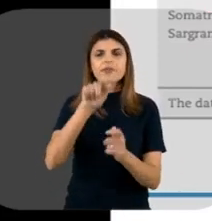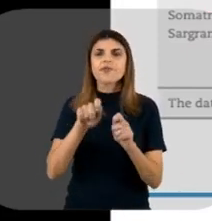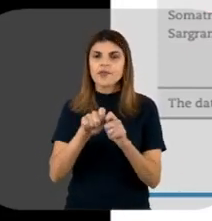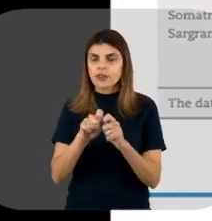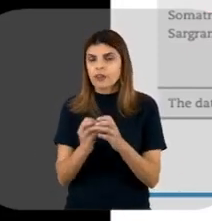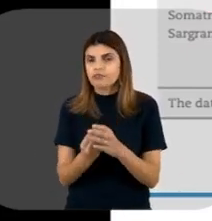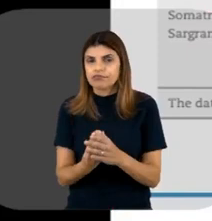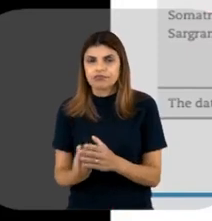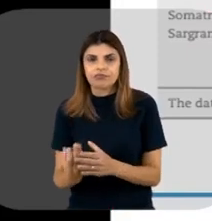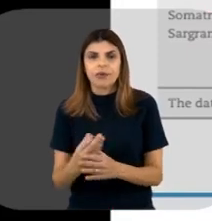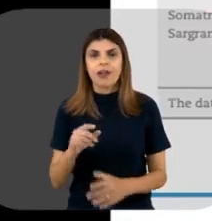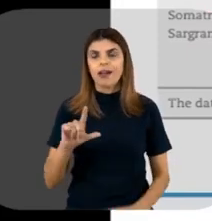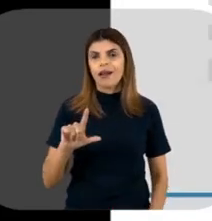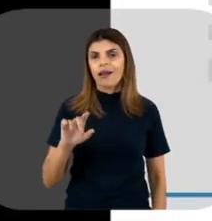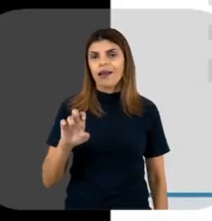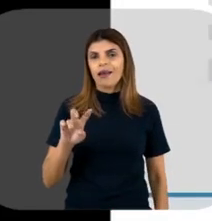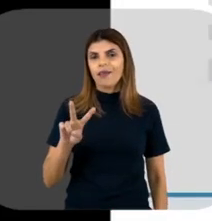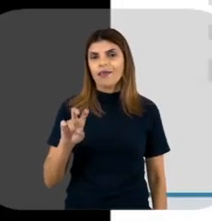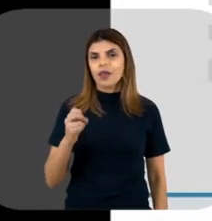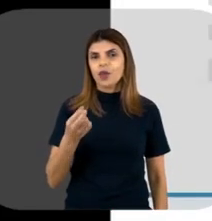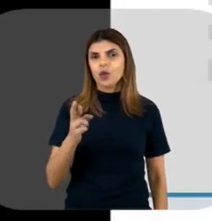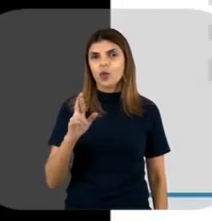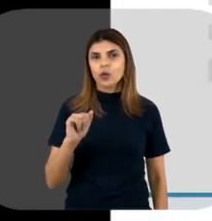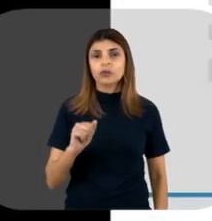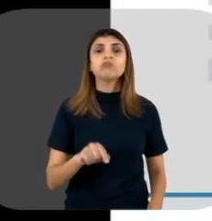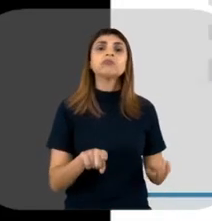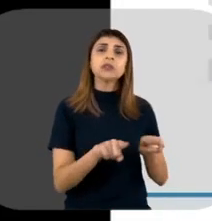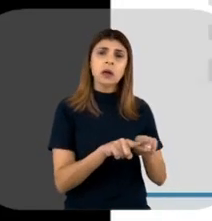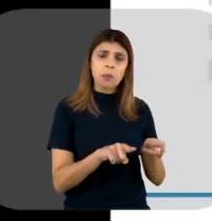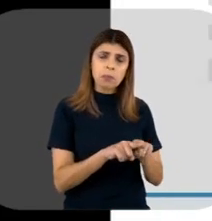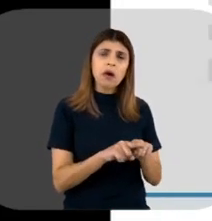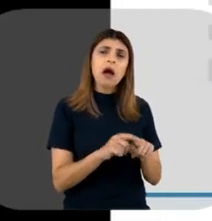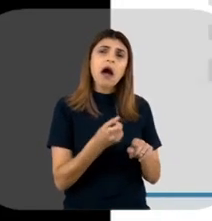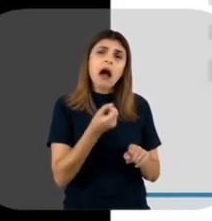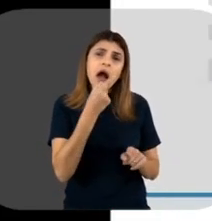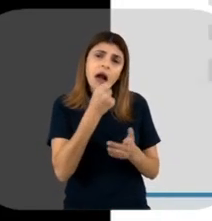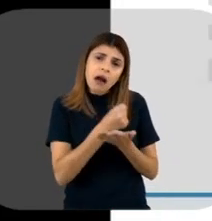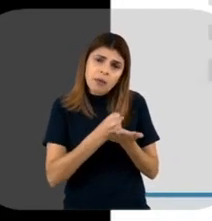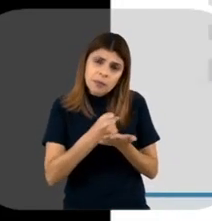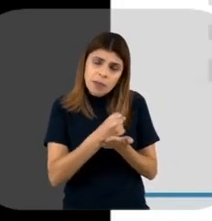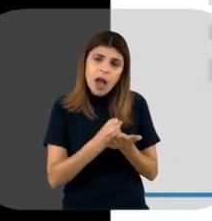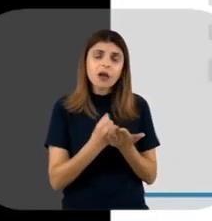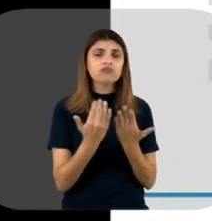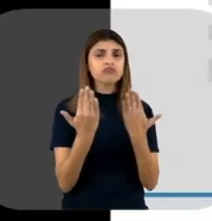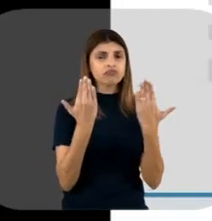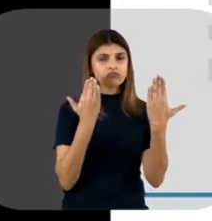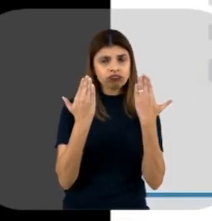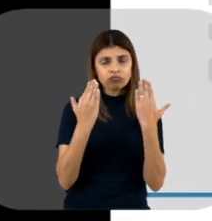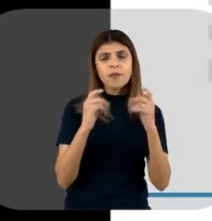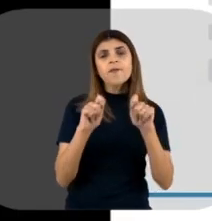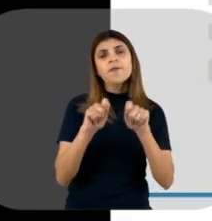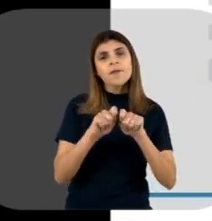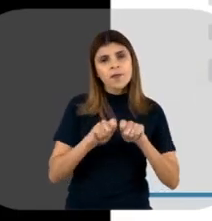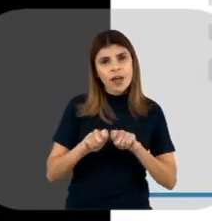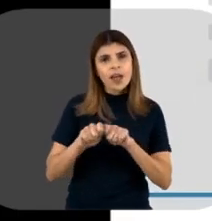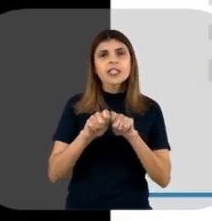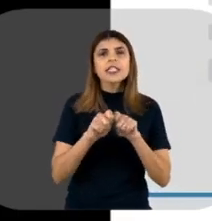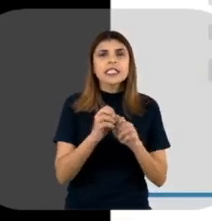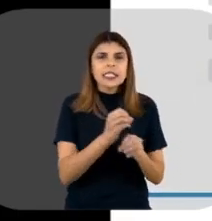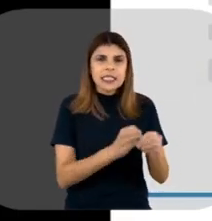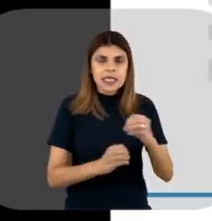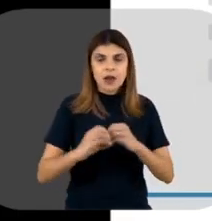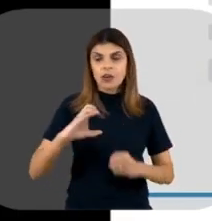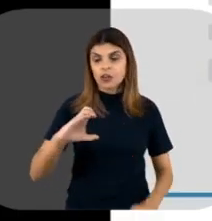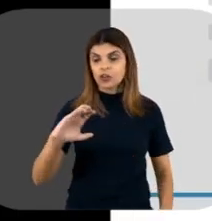produzidos em leveduras. Aqui, alguns produtos bioterapêuticos, né? Produzidos em